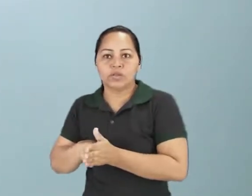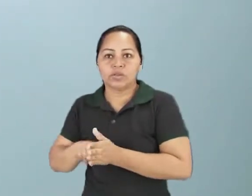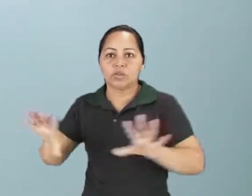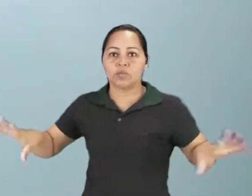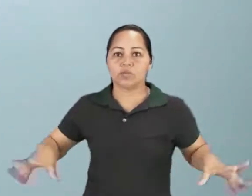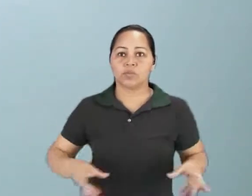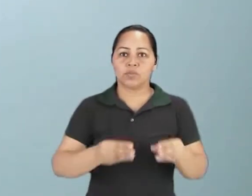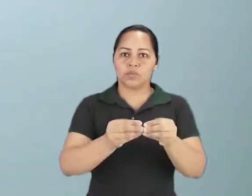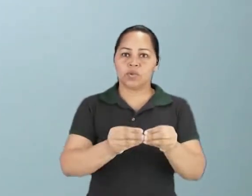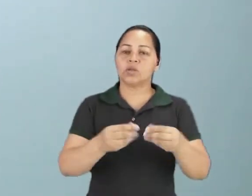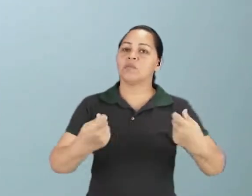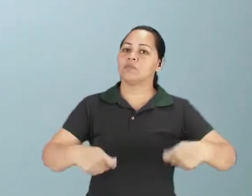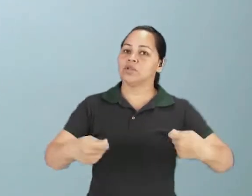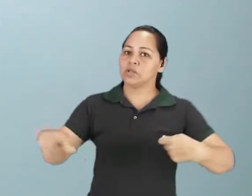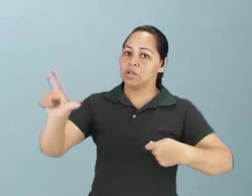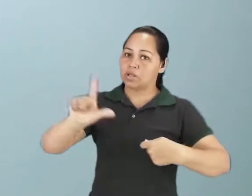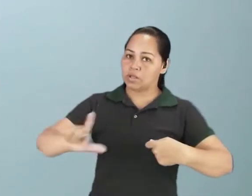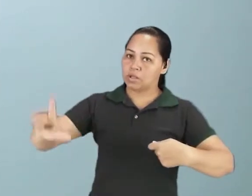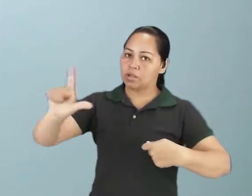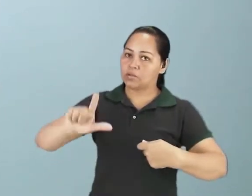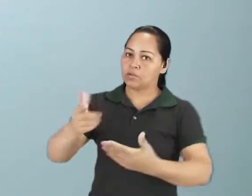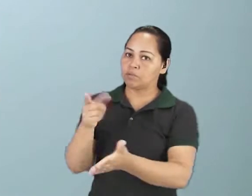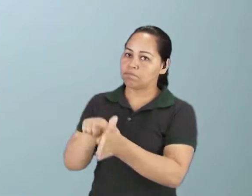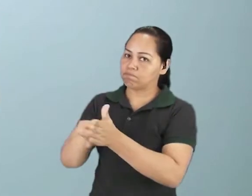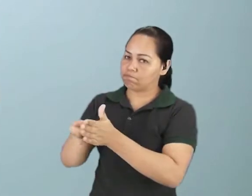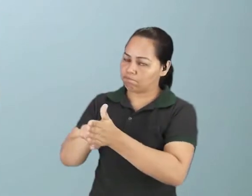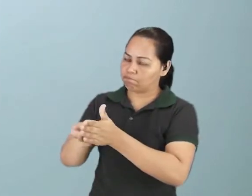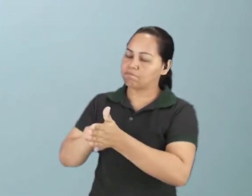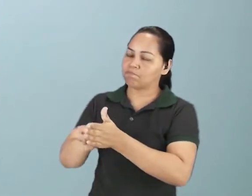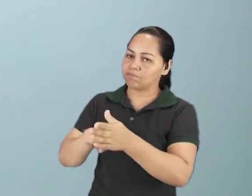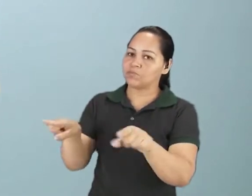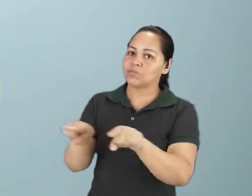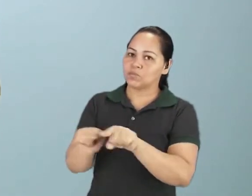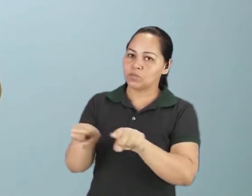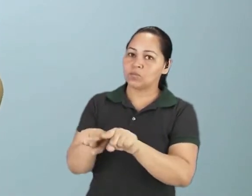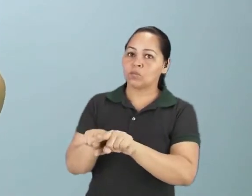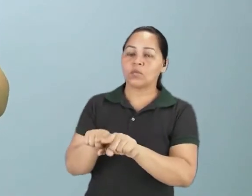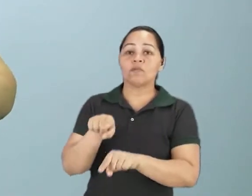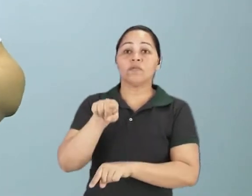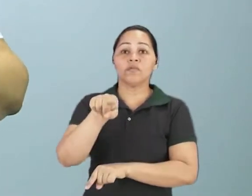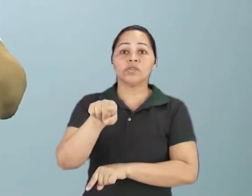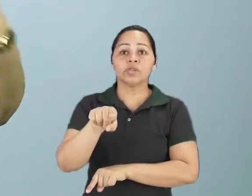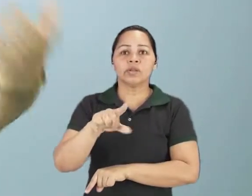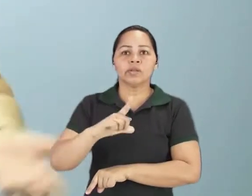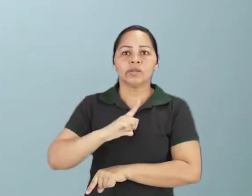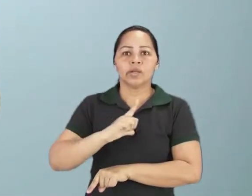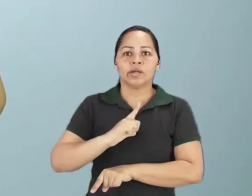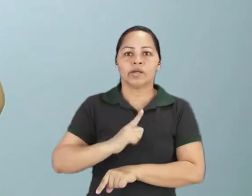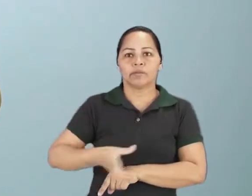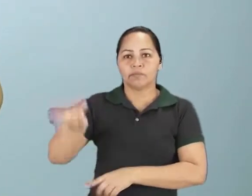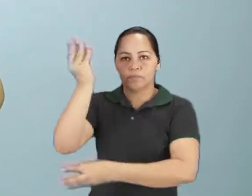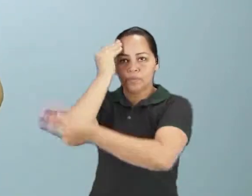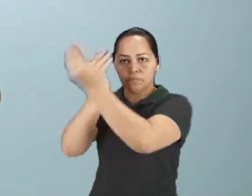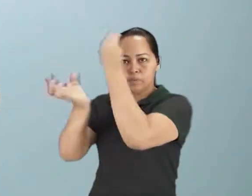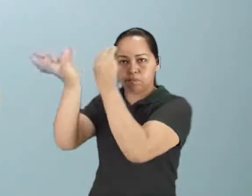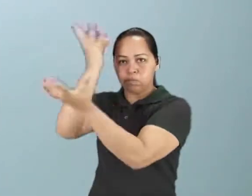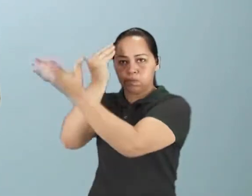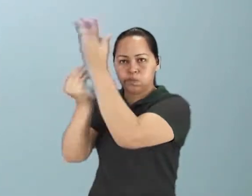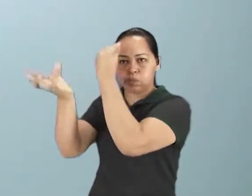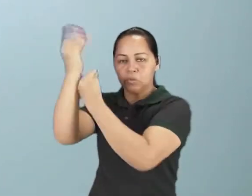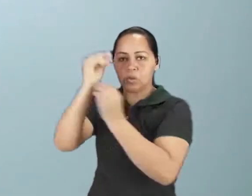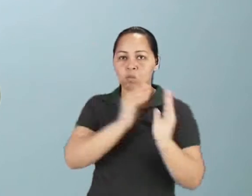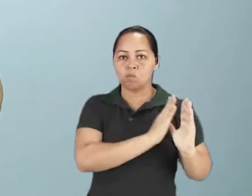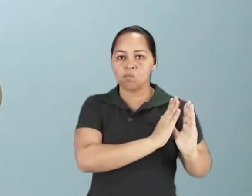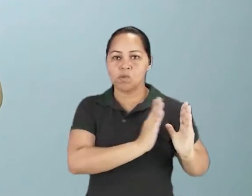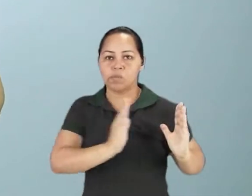ler os clássicos não vai ajudar você nas provas. Pelo contrário, vai fazer com que você tenha um repertório interpretativo muito